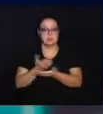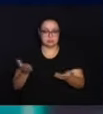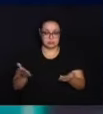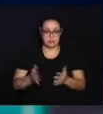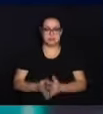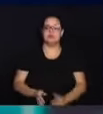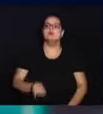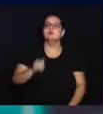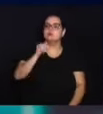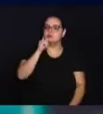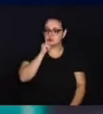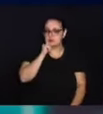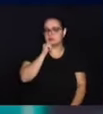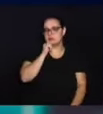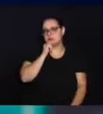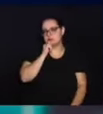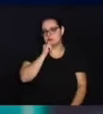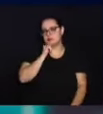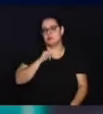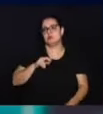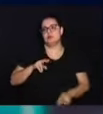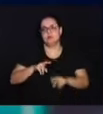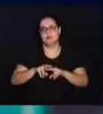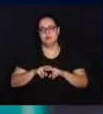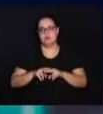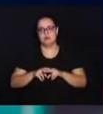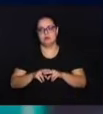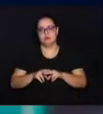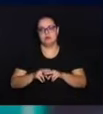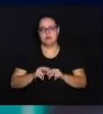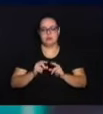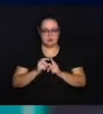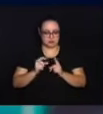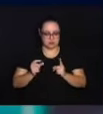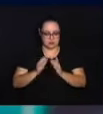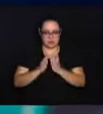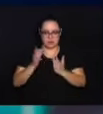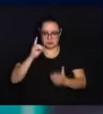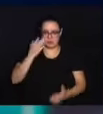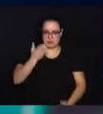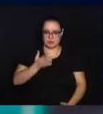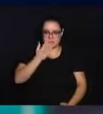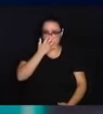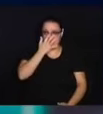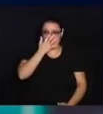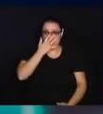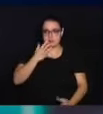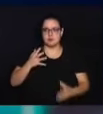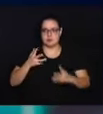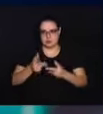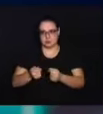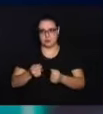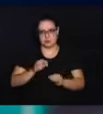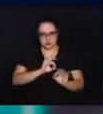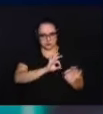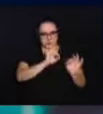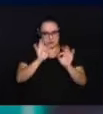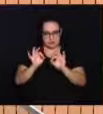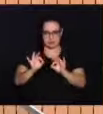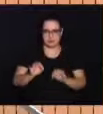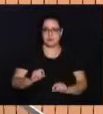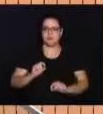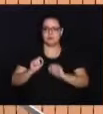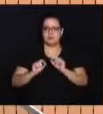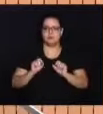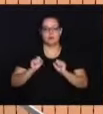hoje um exemplo. Então, por isso que eu guardei essas palavras para você. E para todos que estão aqui.